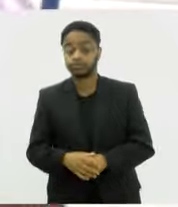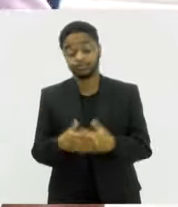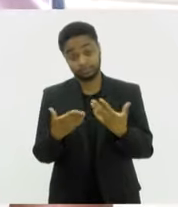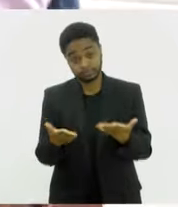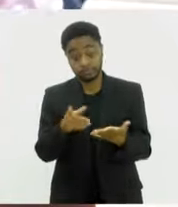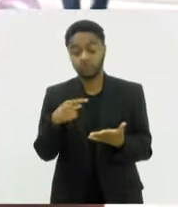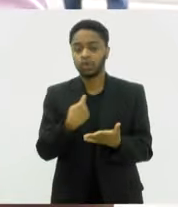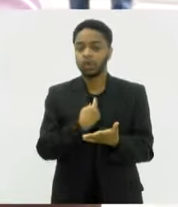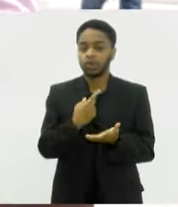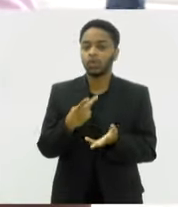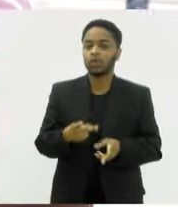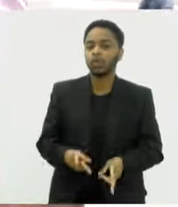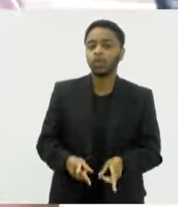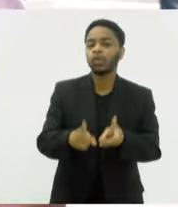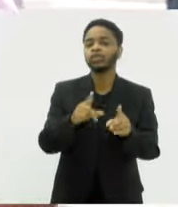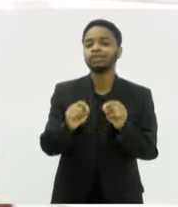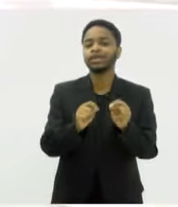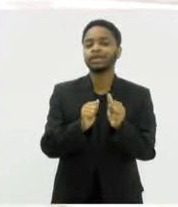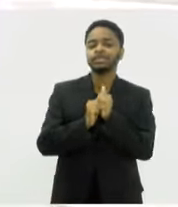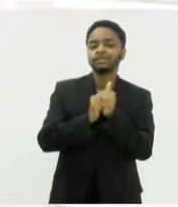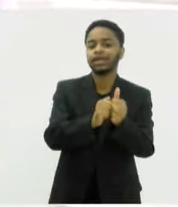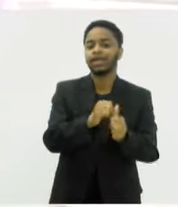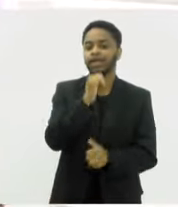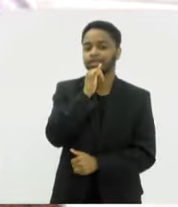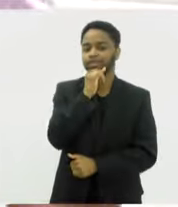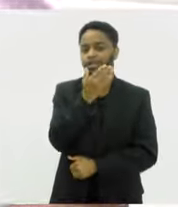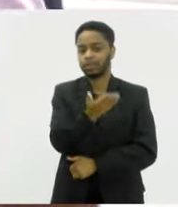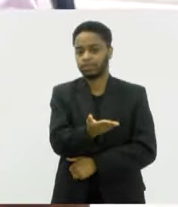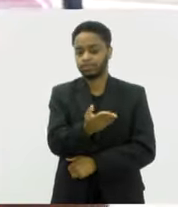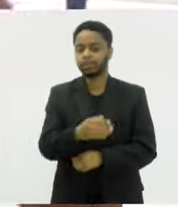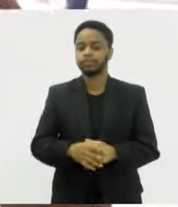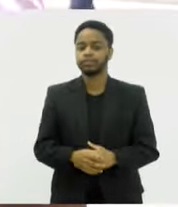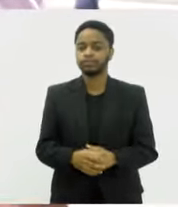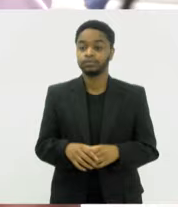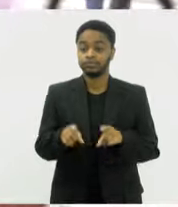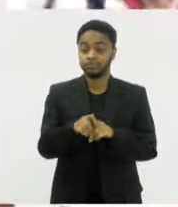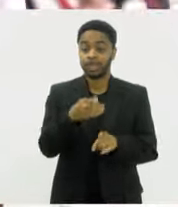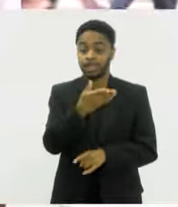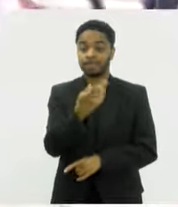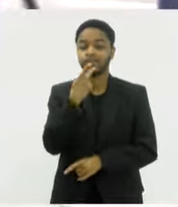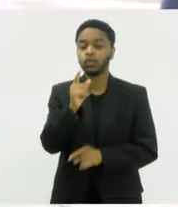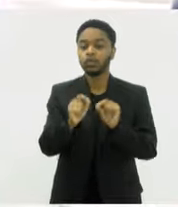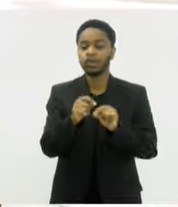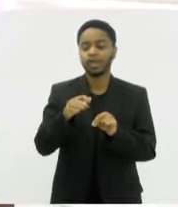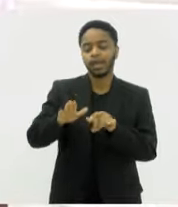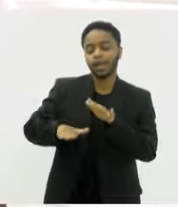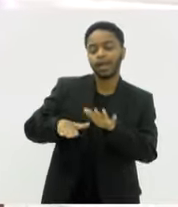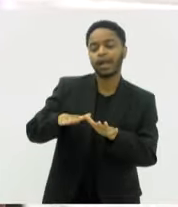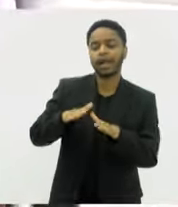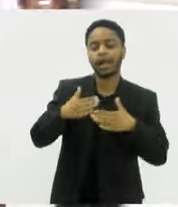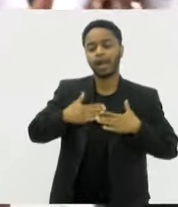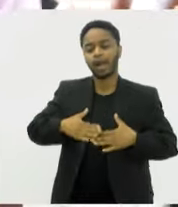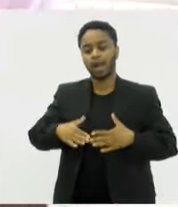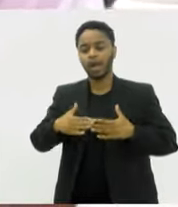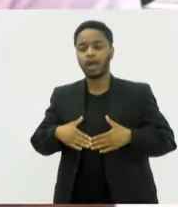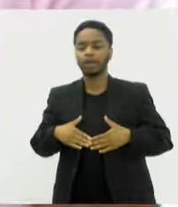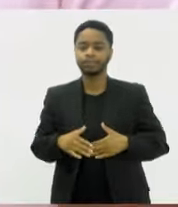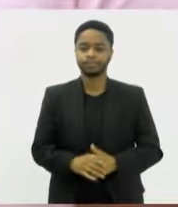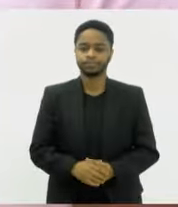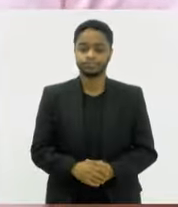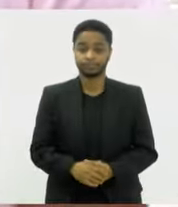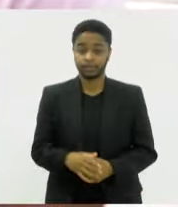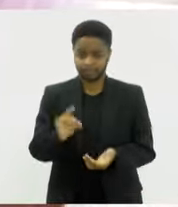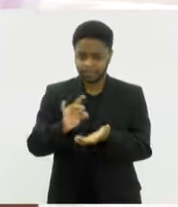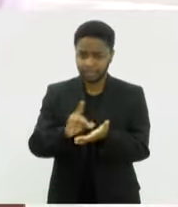gente segue aí o que ela ensinou para a gente. E, como ela diz, né? Pisar nesse chão devagarinho. E, André, é verdade que existem algumas